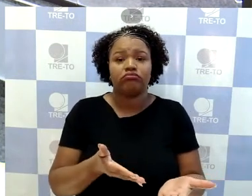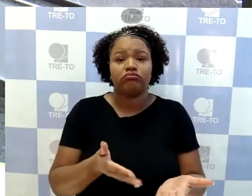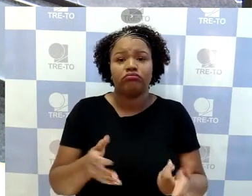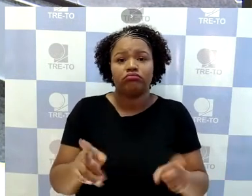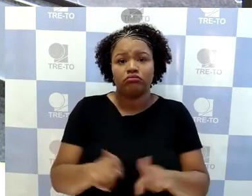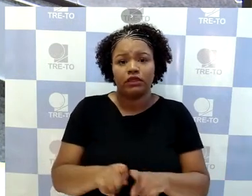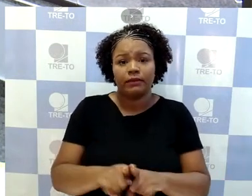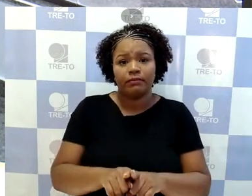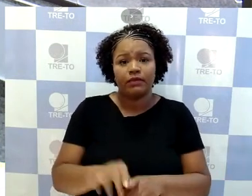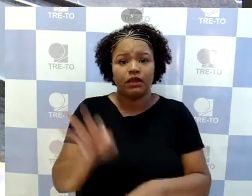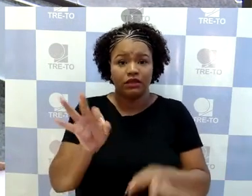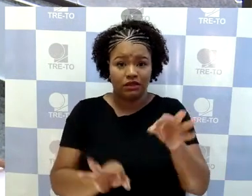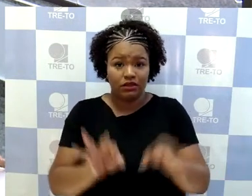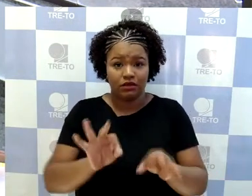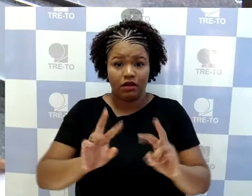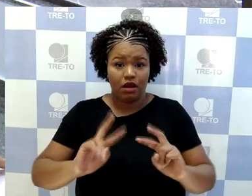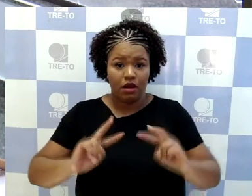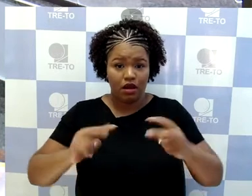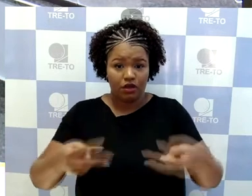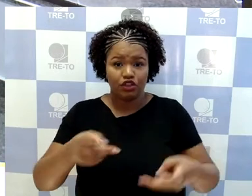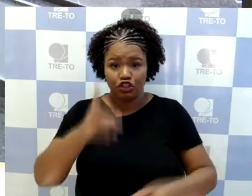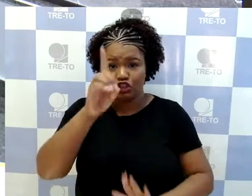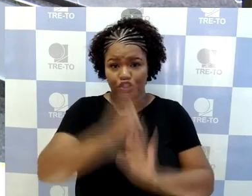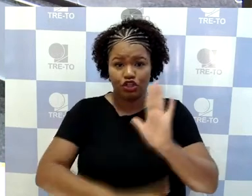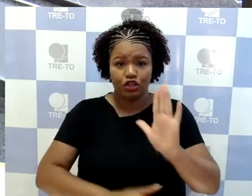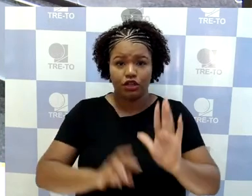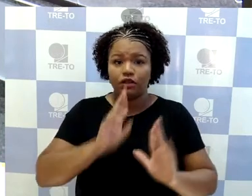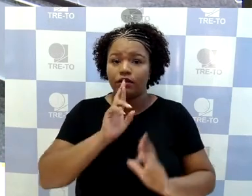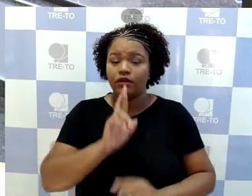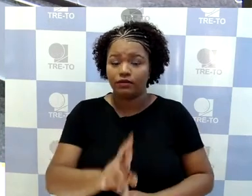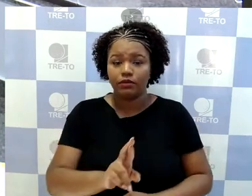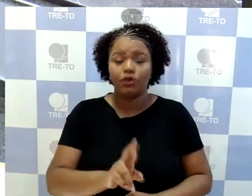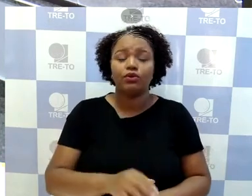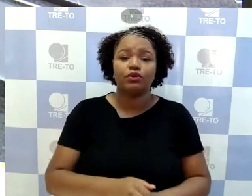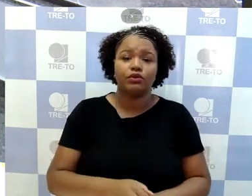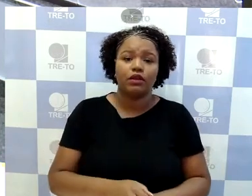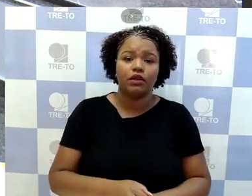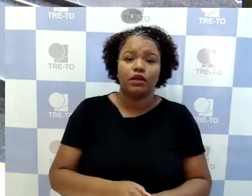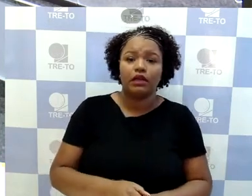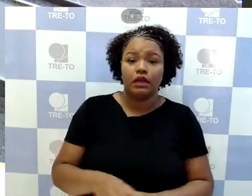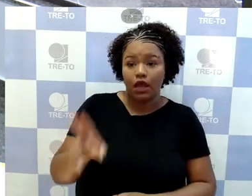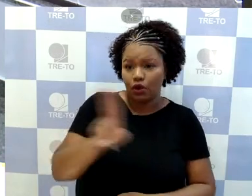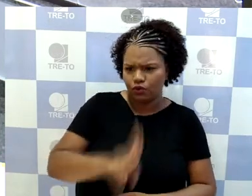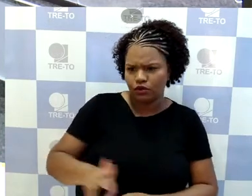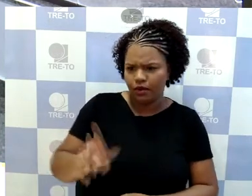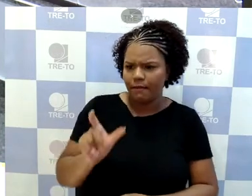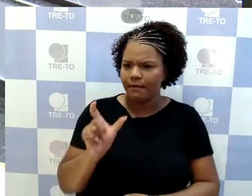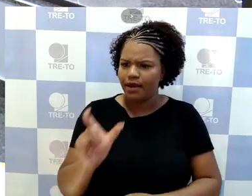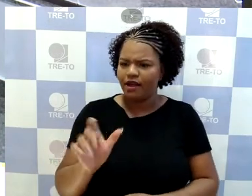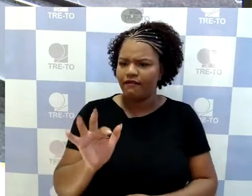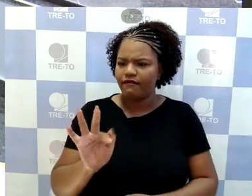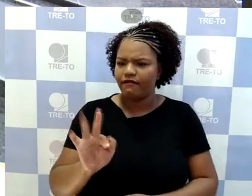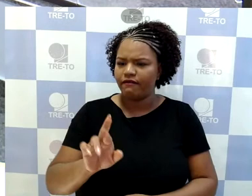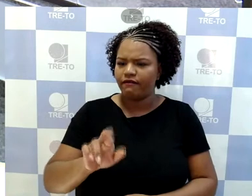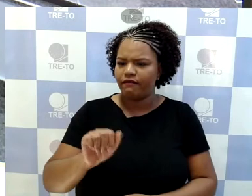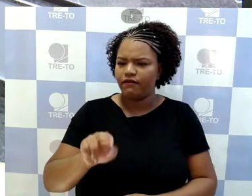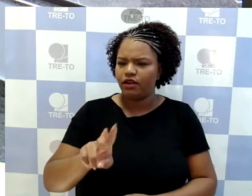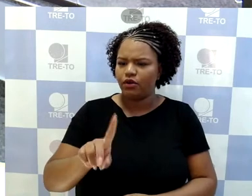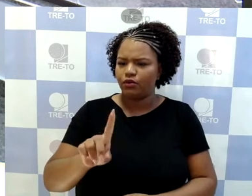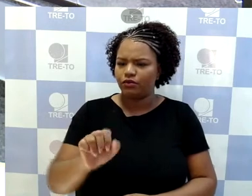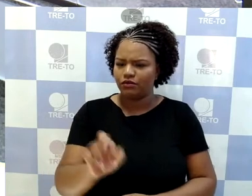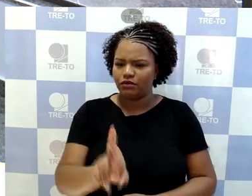sentença que reconheceu o direito de resposta, que reconheceu que a utilização do termo fraudar não se tratava de